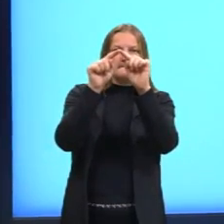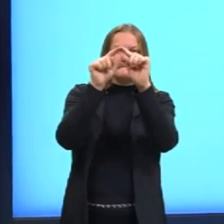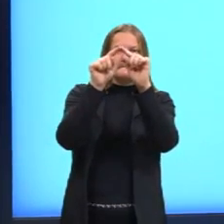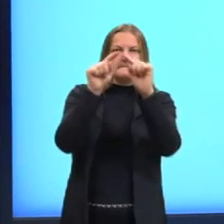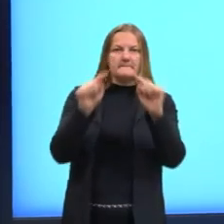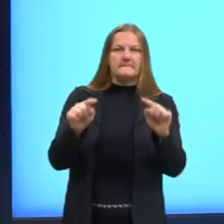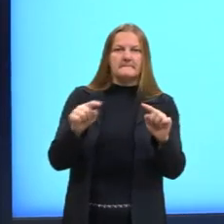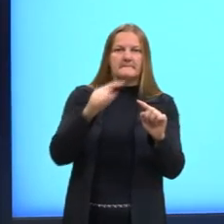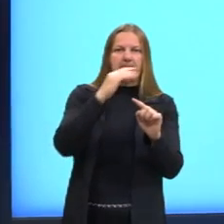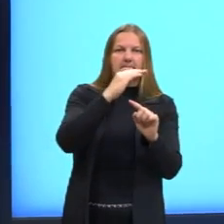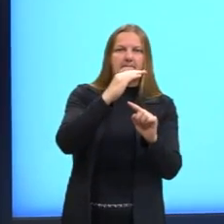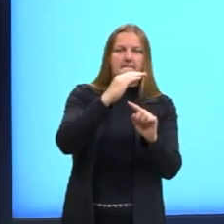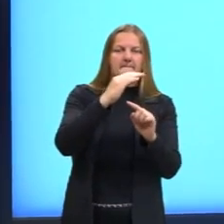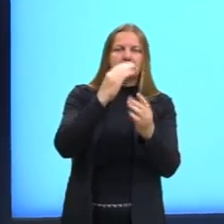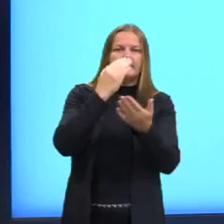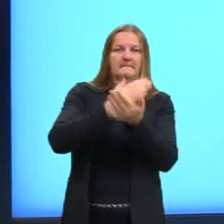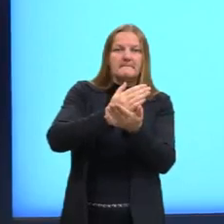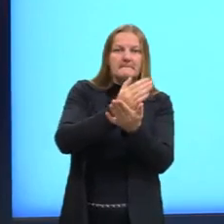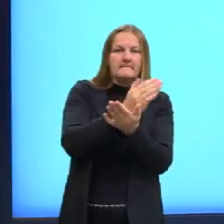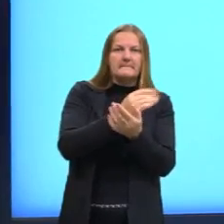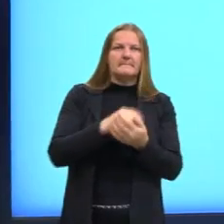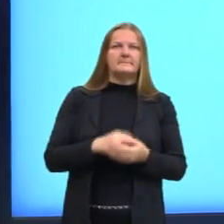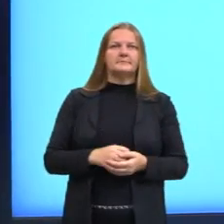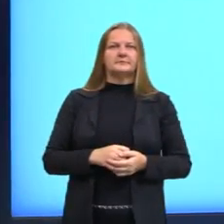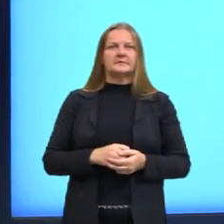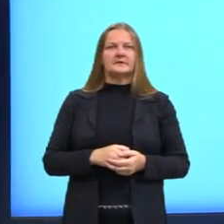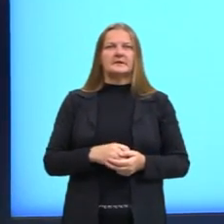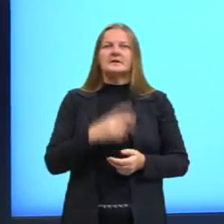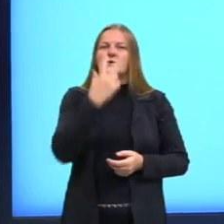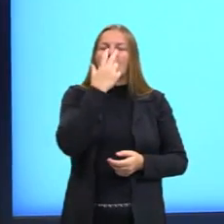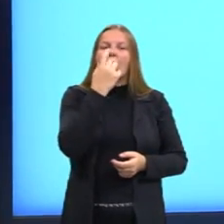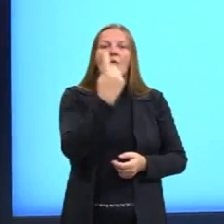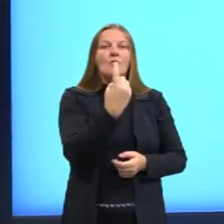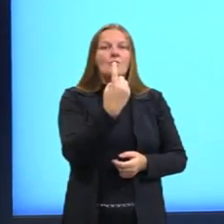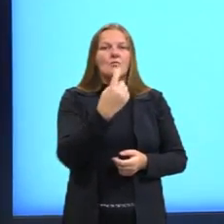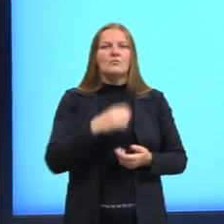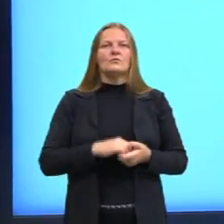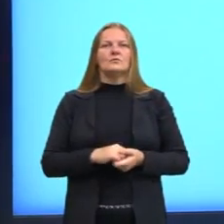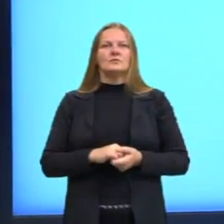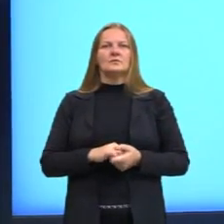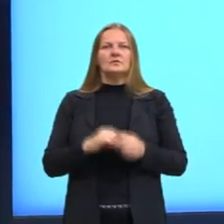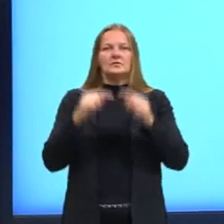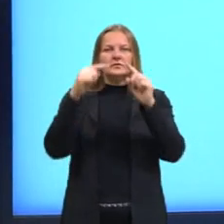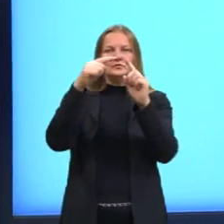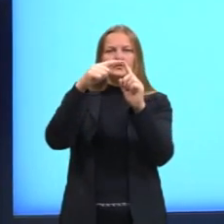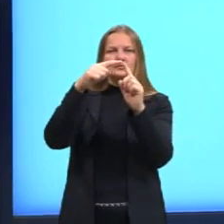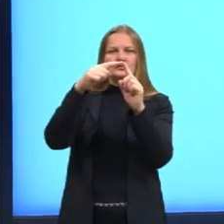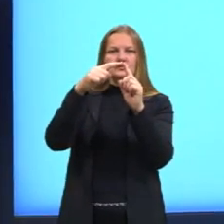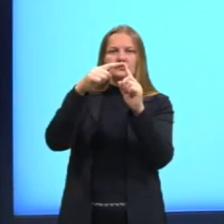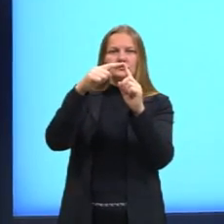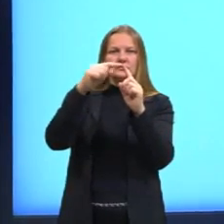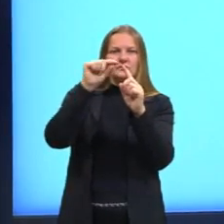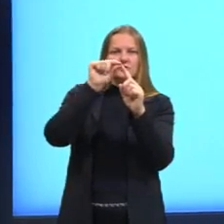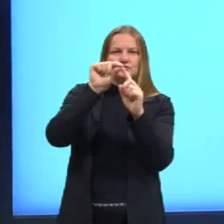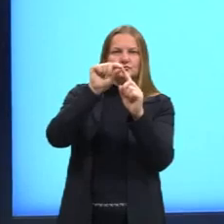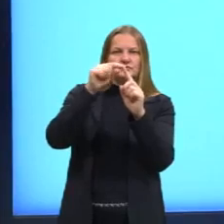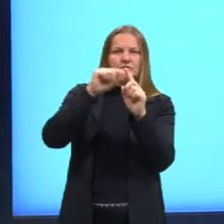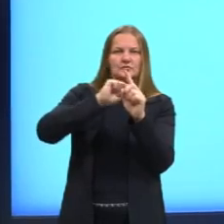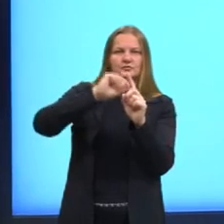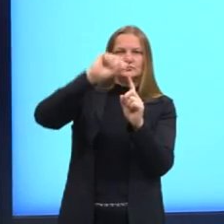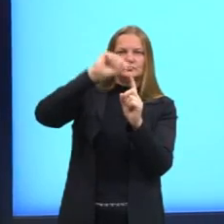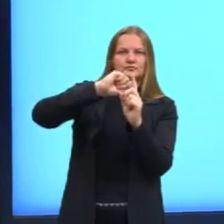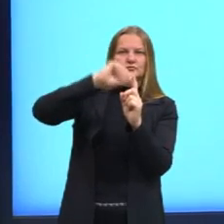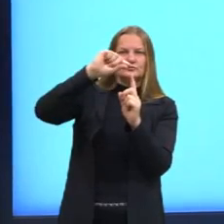segundo triângulo, vai ser composto pela figura um. É o que está aqui. E aqui, vértices, vejam bem, esses vértices aqui, na